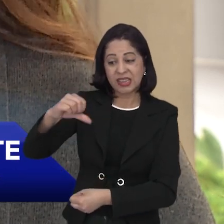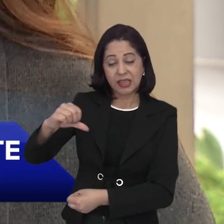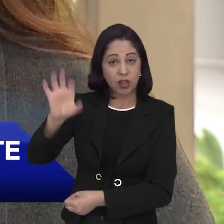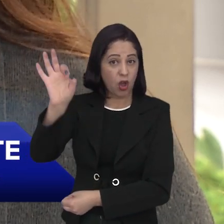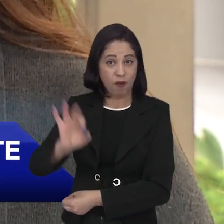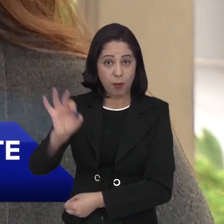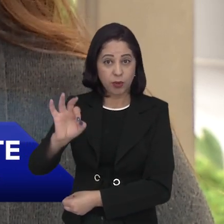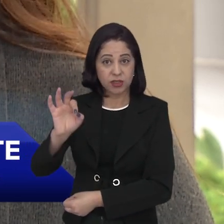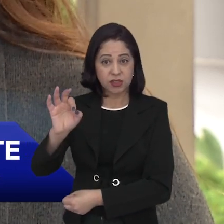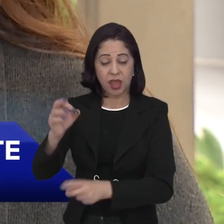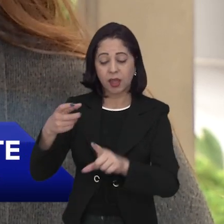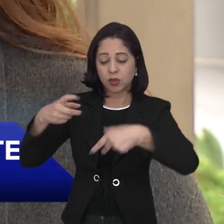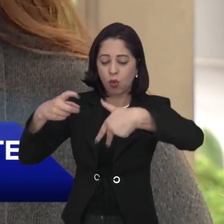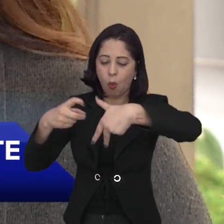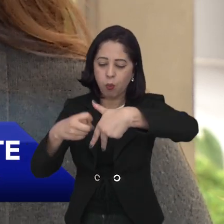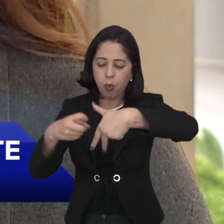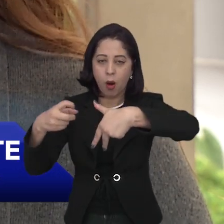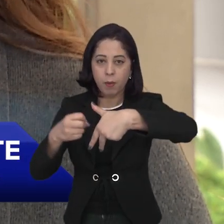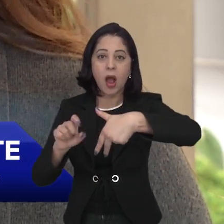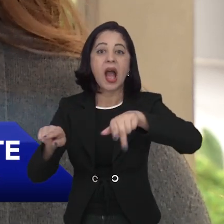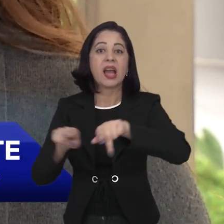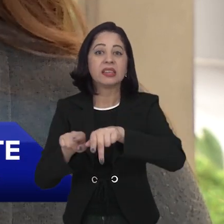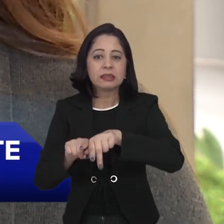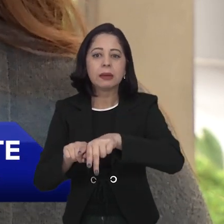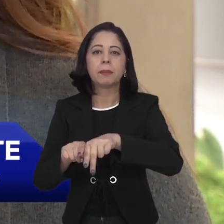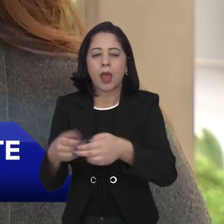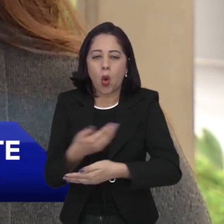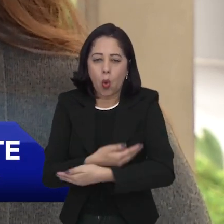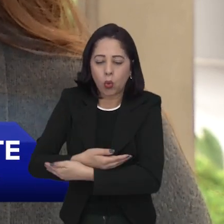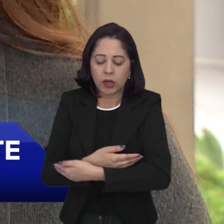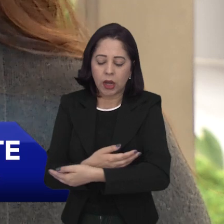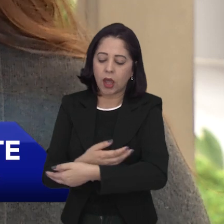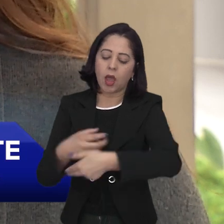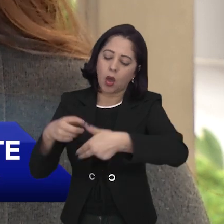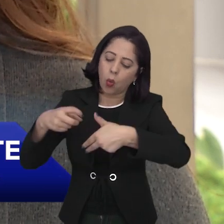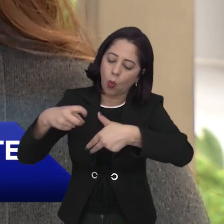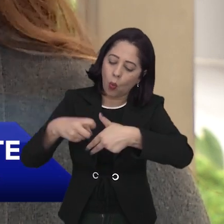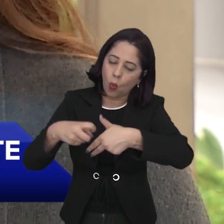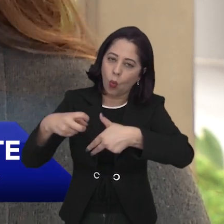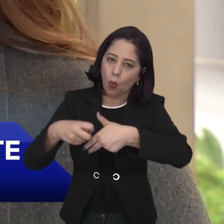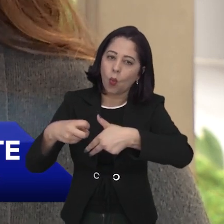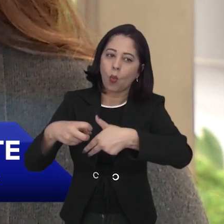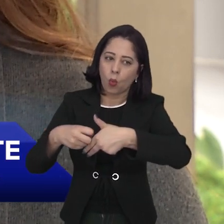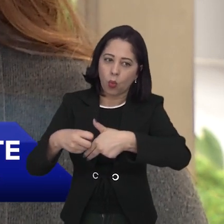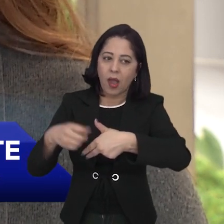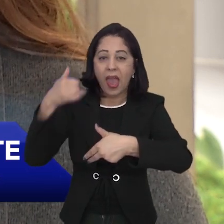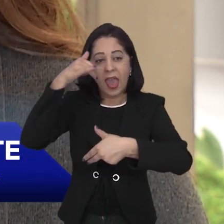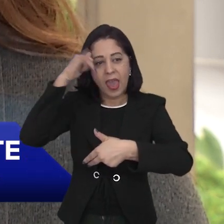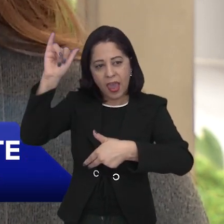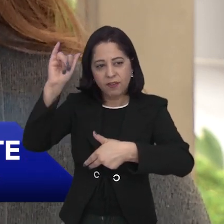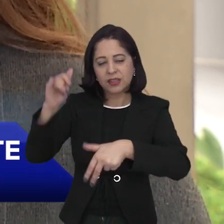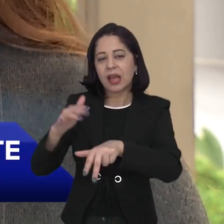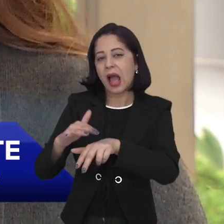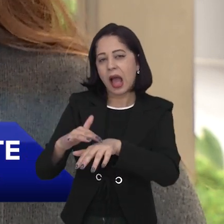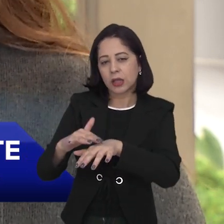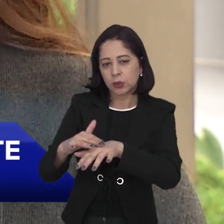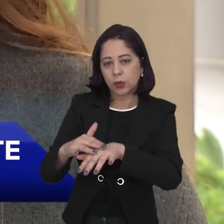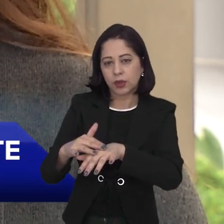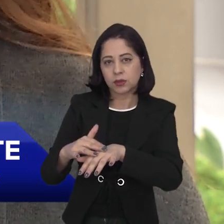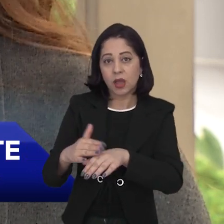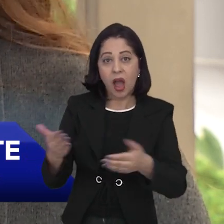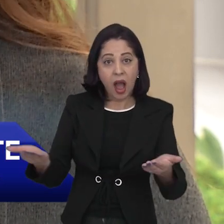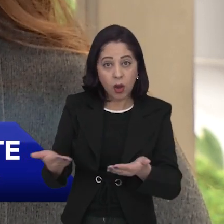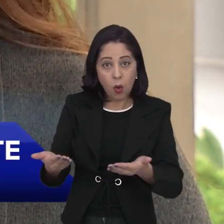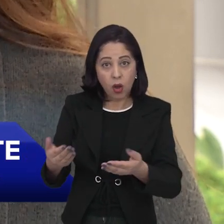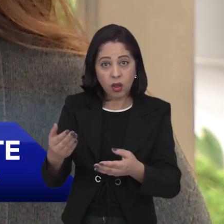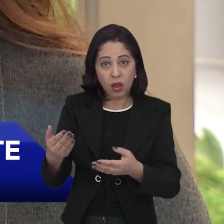79% da VIP, que é aquela injeçãozinha que os bebês tomam com 2, 4, 6 meses na perninha, que é contra a poliomielite. Esse ano